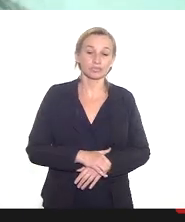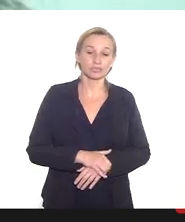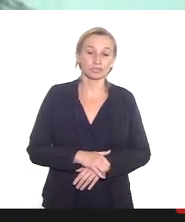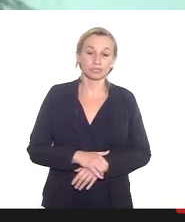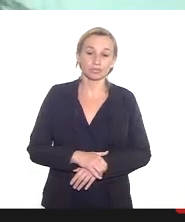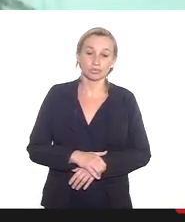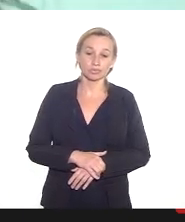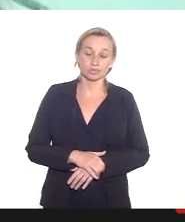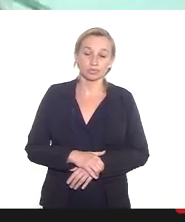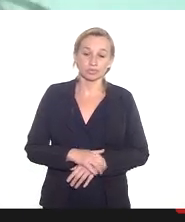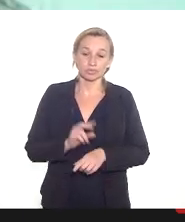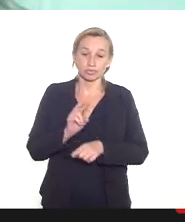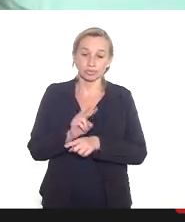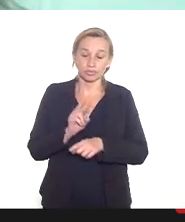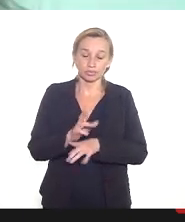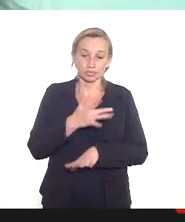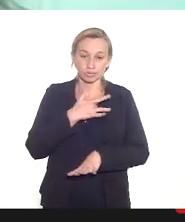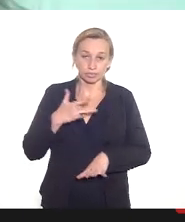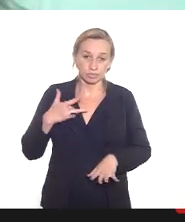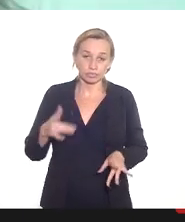superintendência de vigilância em saúde